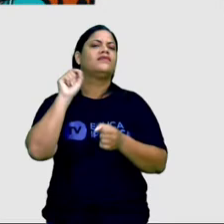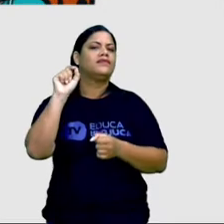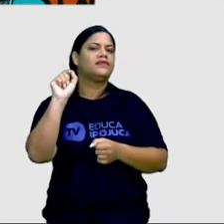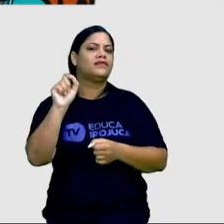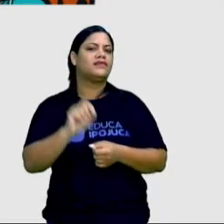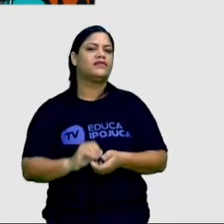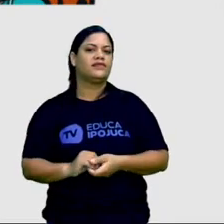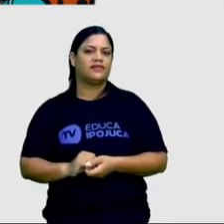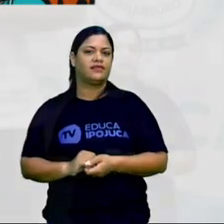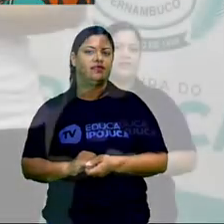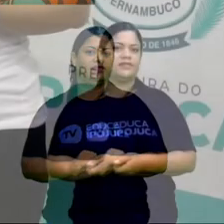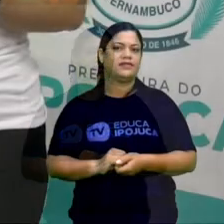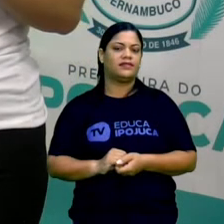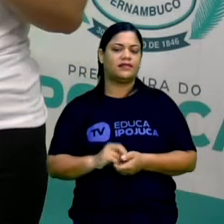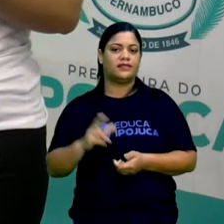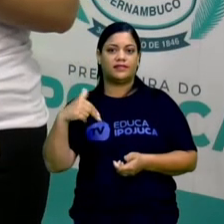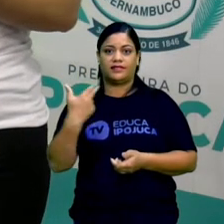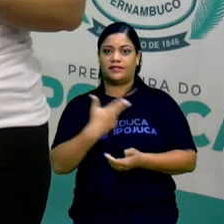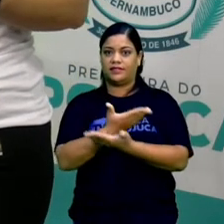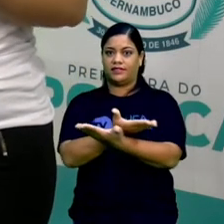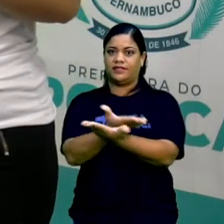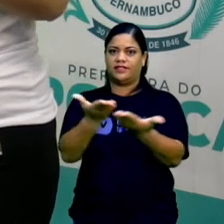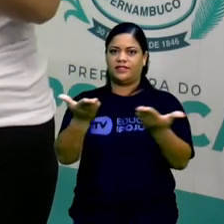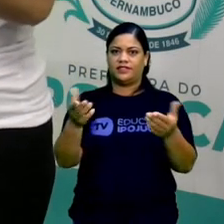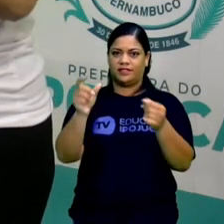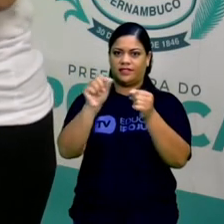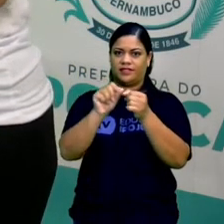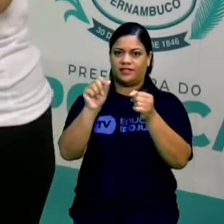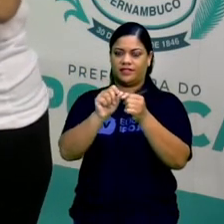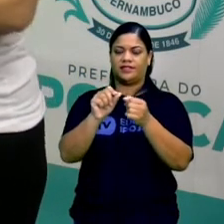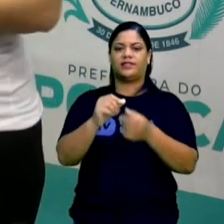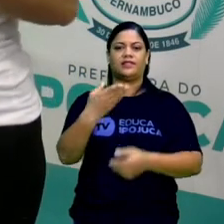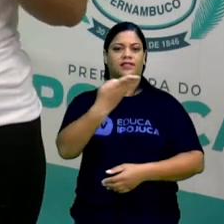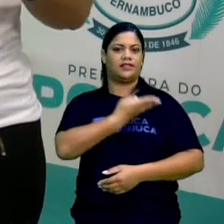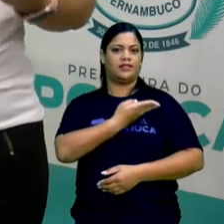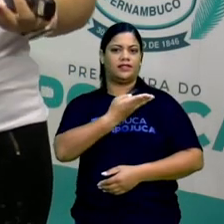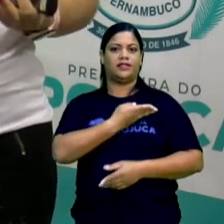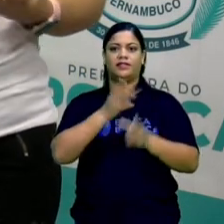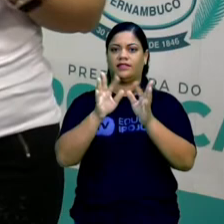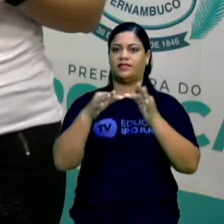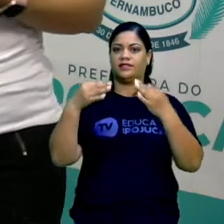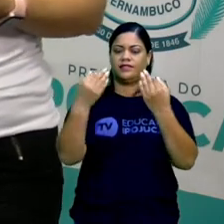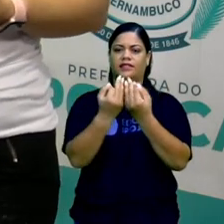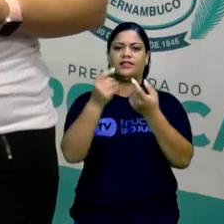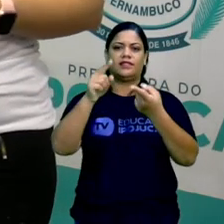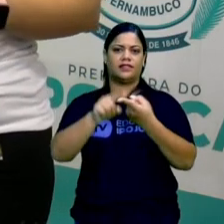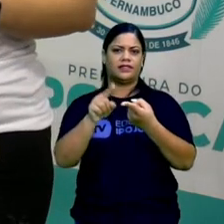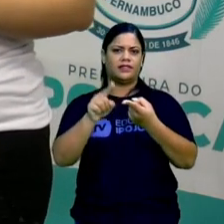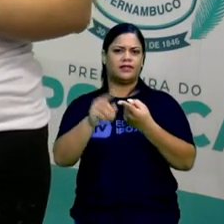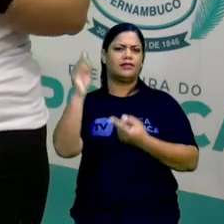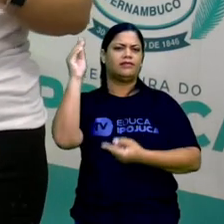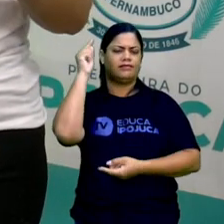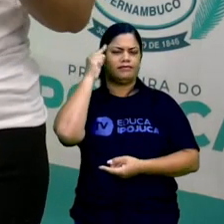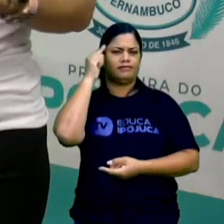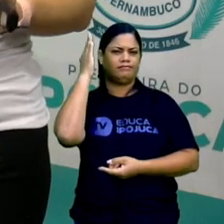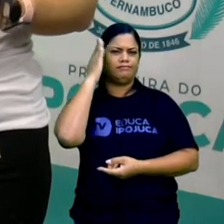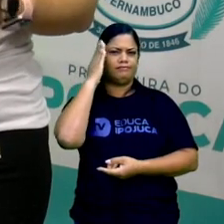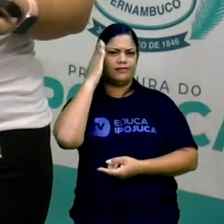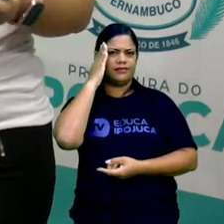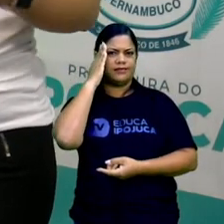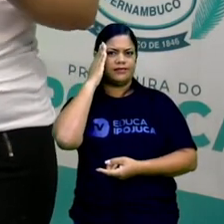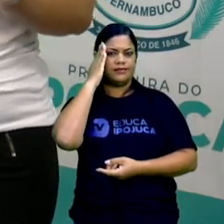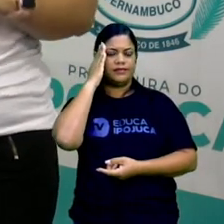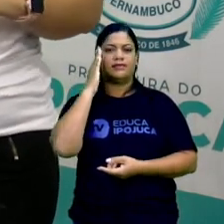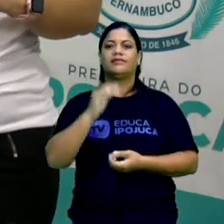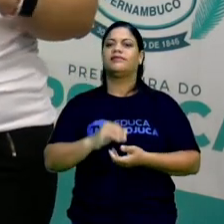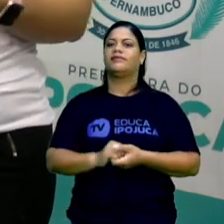Então, a nossa intenção é que você faça com que seus amigos e familiares também reflitam sobre essas fake